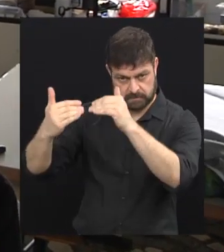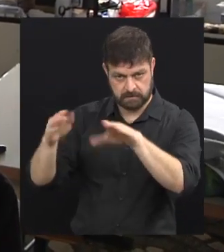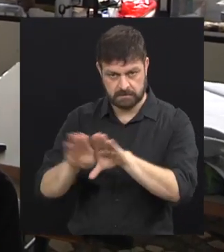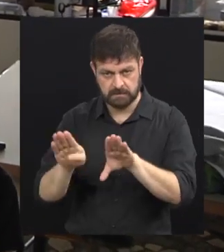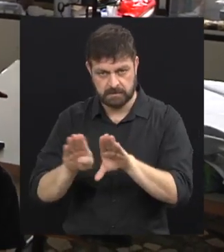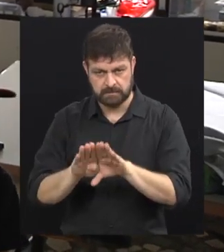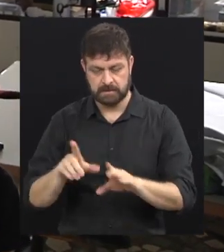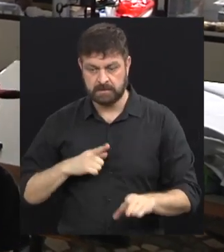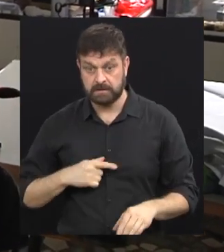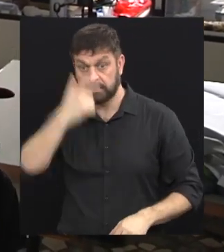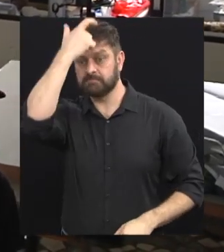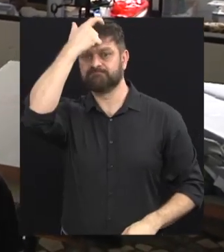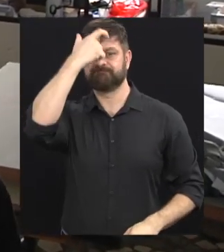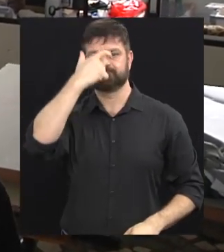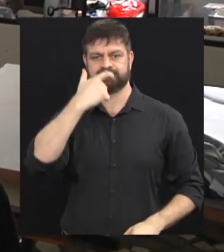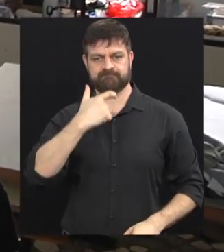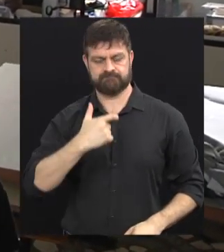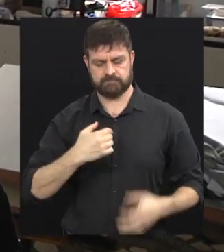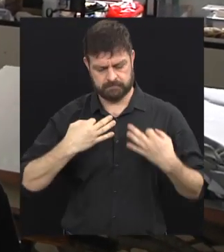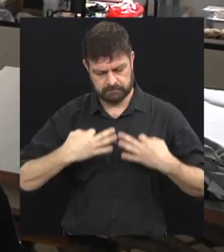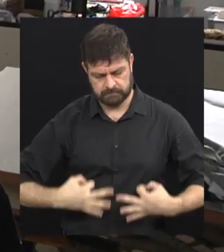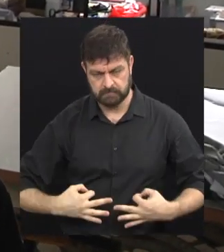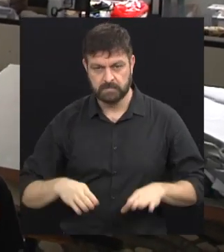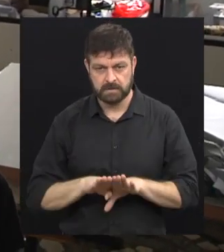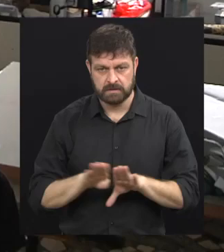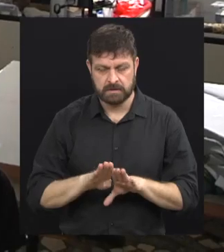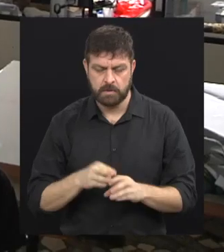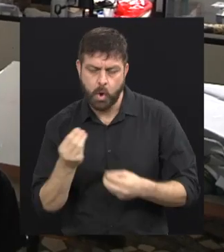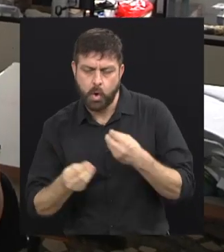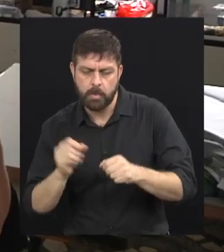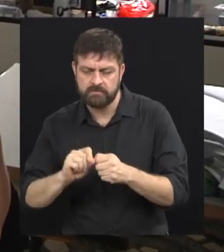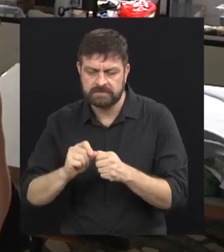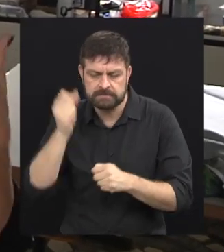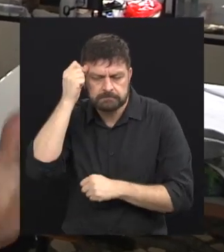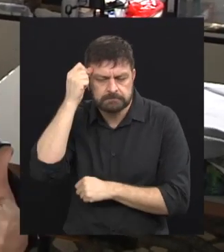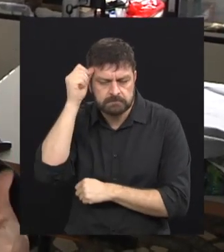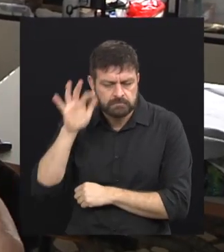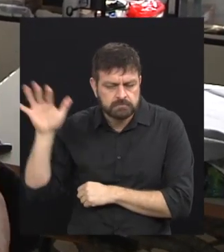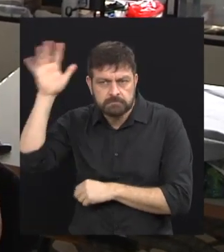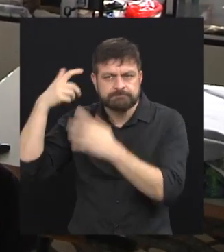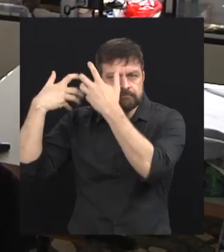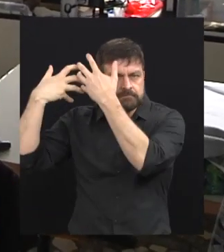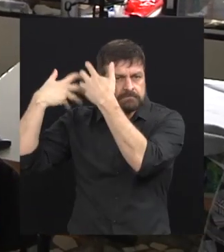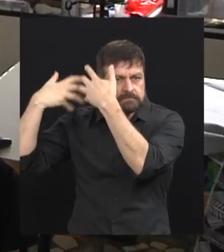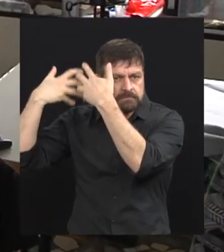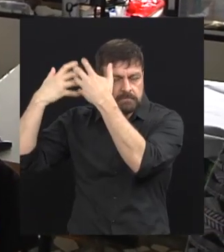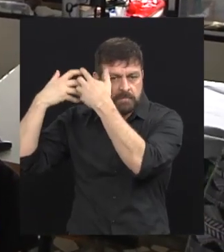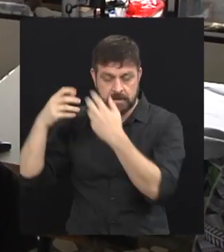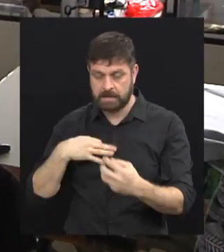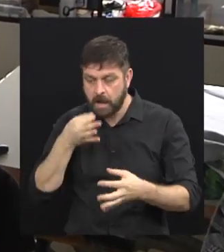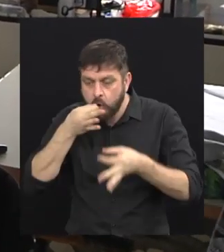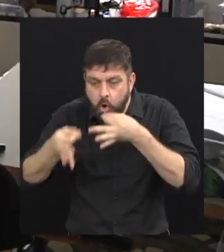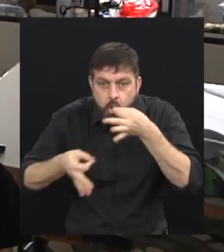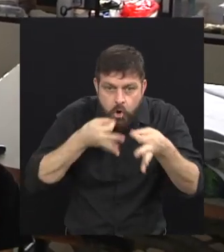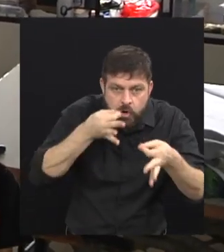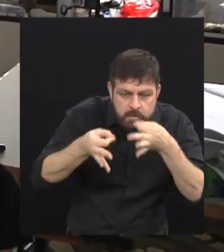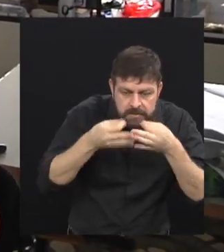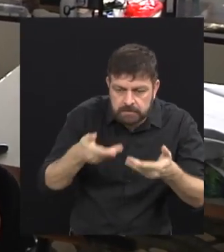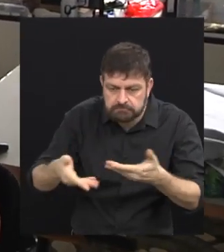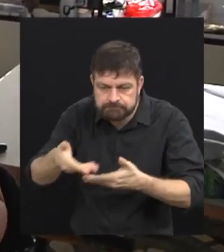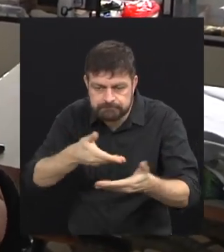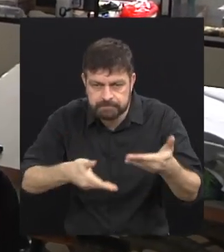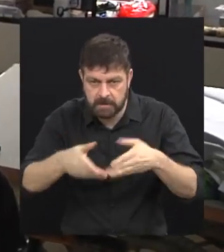muito de cidadania também. E a questão de fazê-los pensar, de fazê-los terem opiniões. Então, são